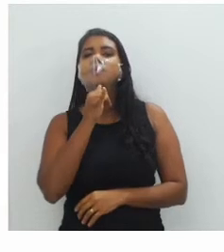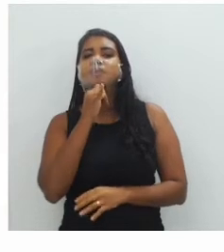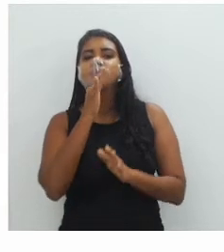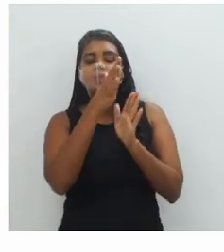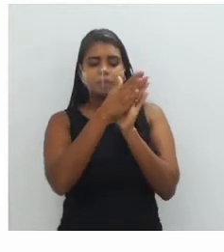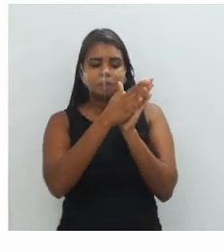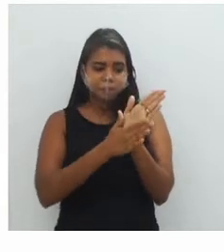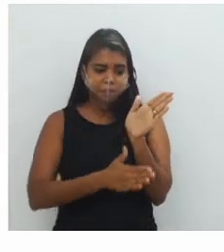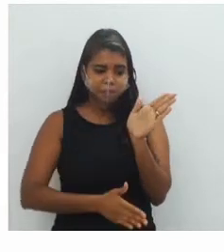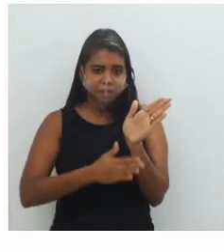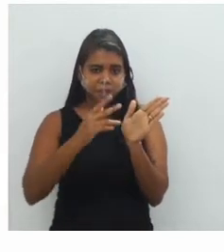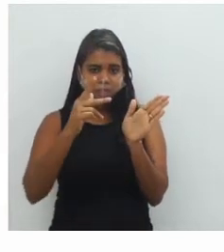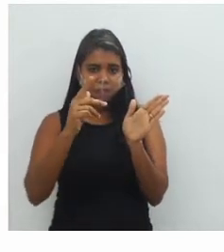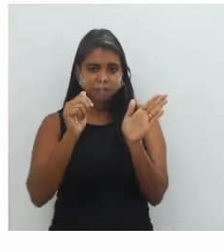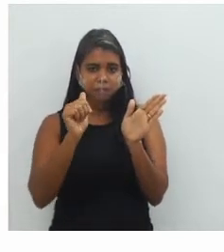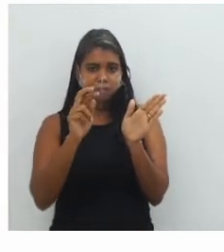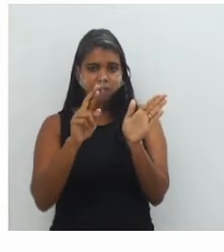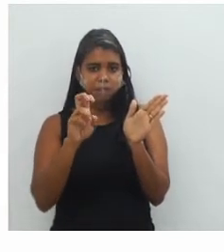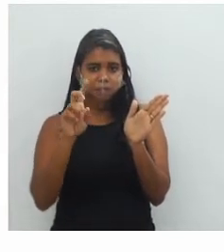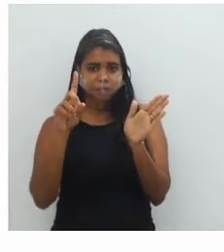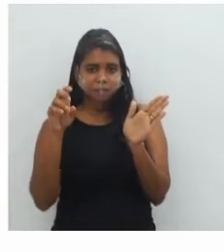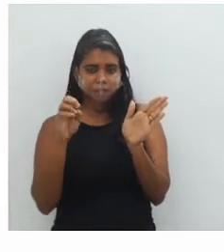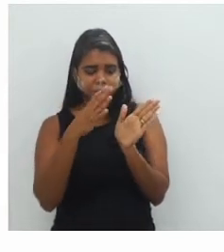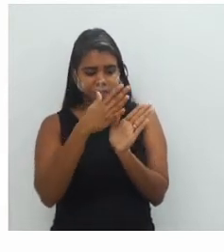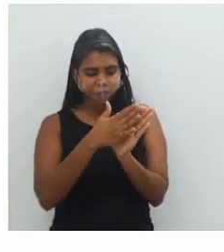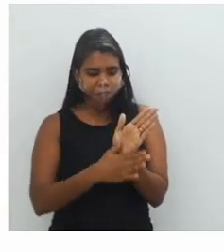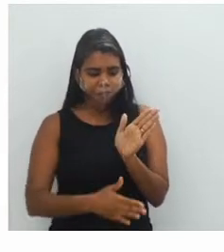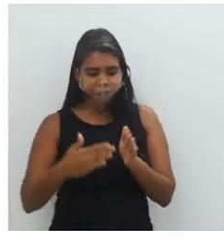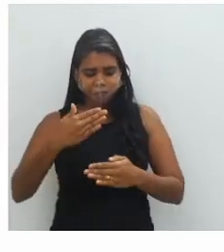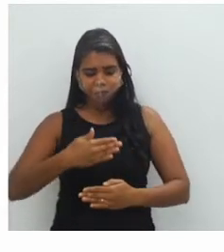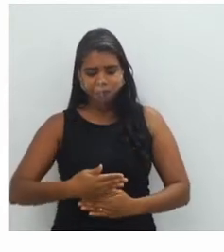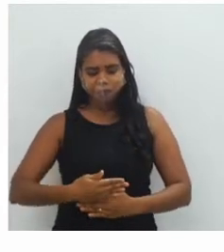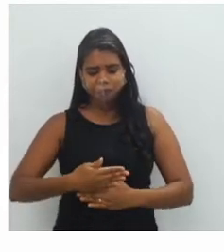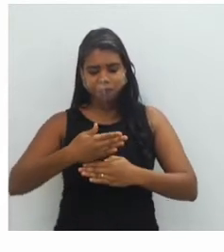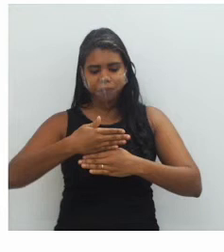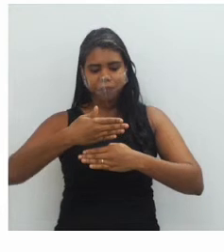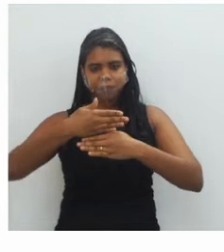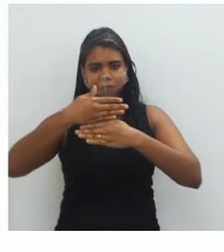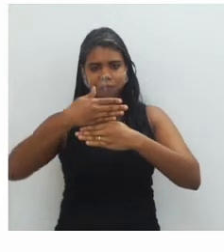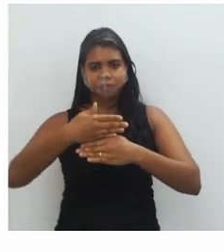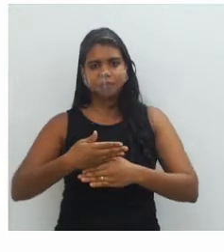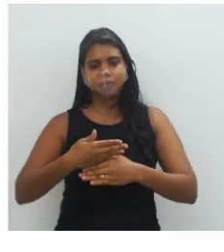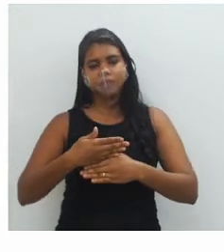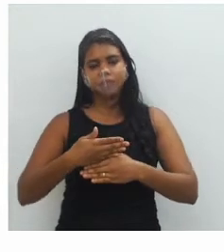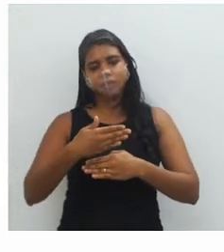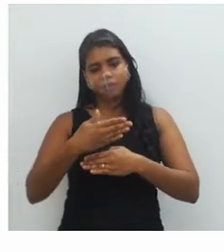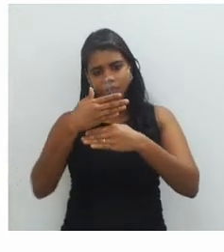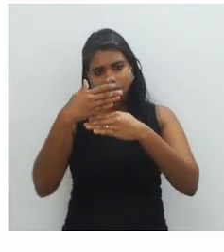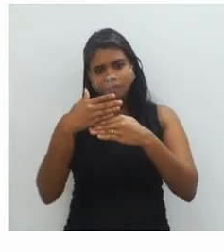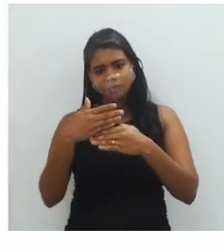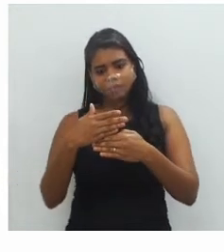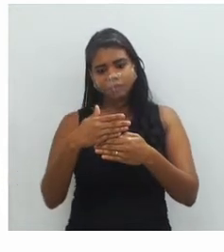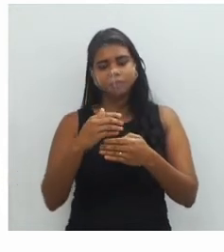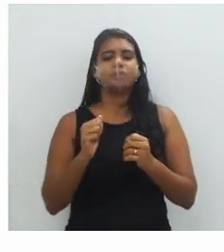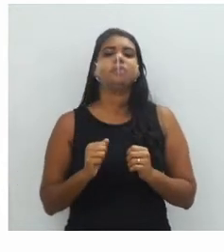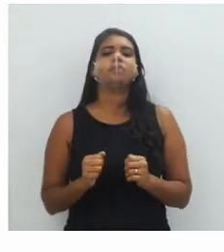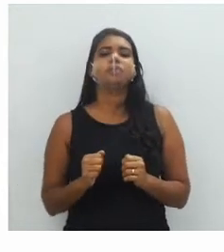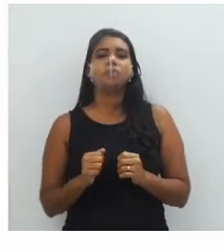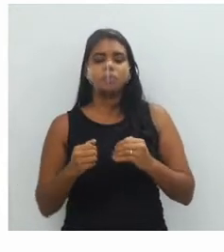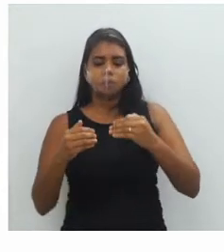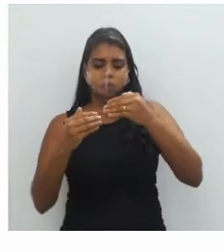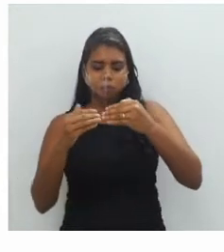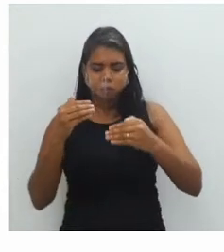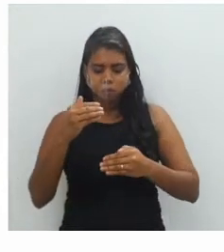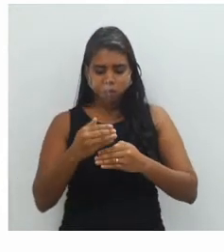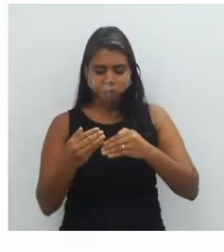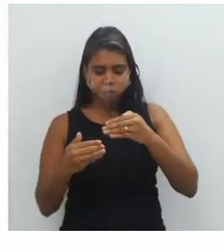uma parede, né? Eu trouxe um pedacinho de uma parede de tijolo e cimento, onde os tijolos estão